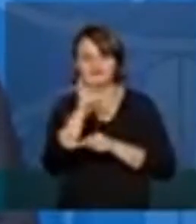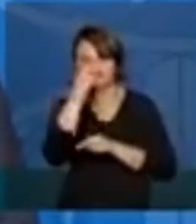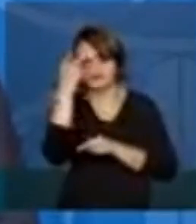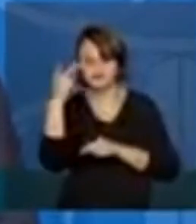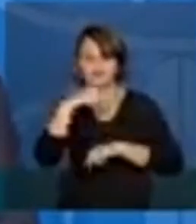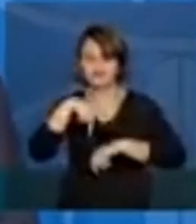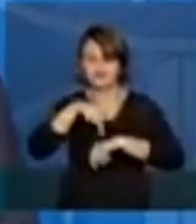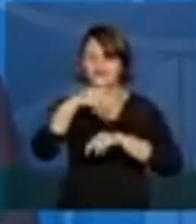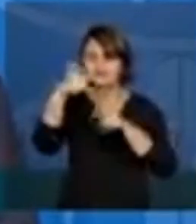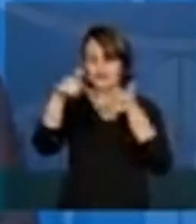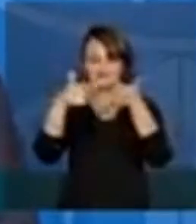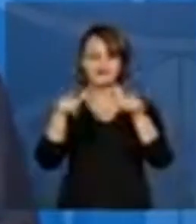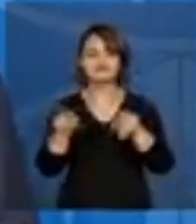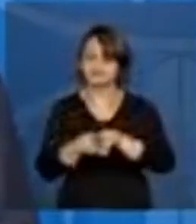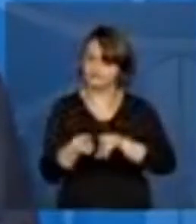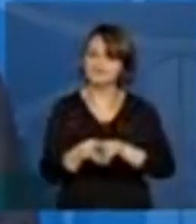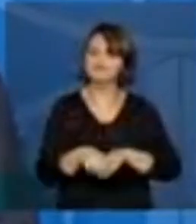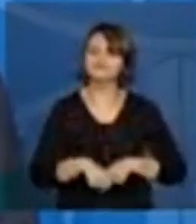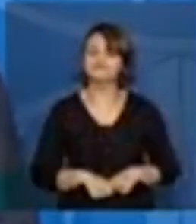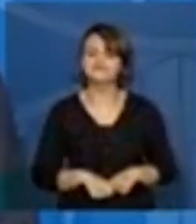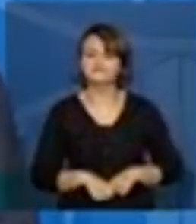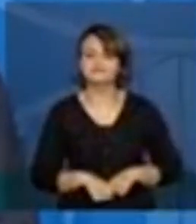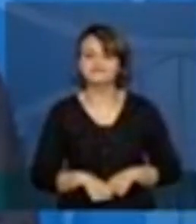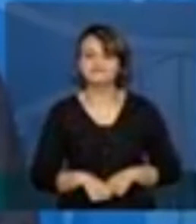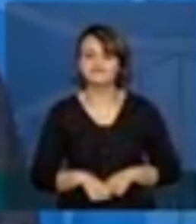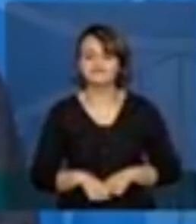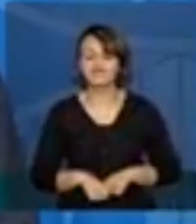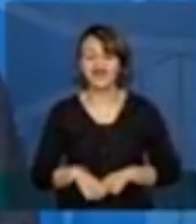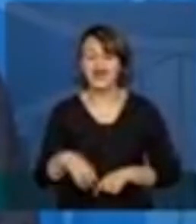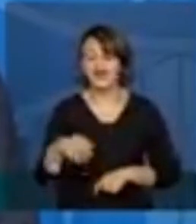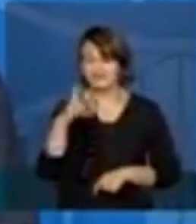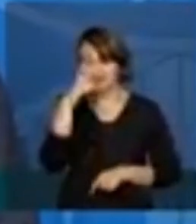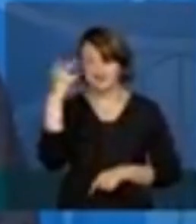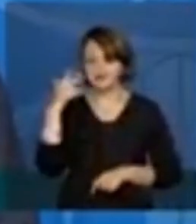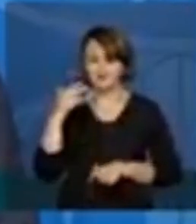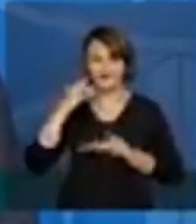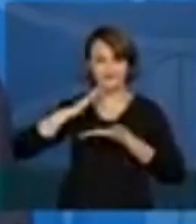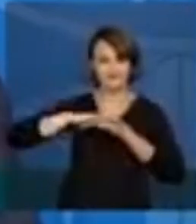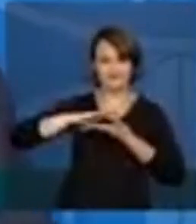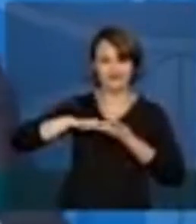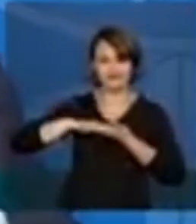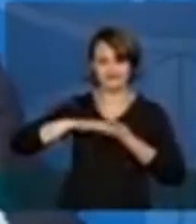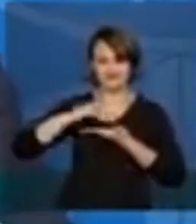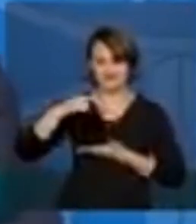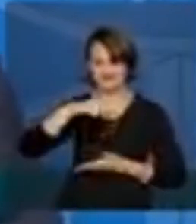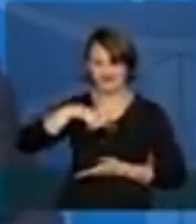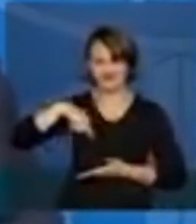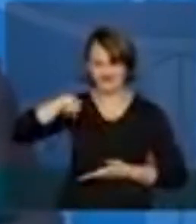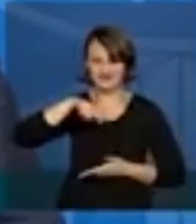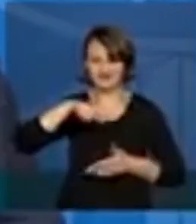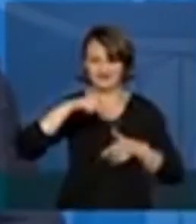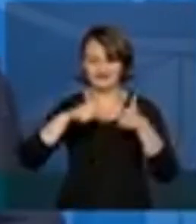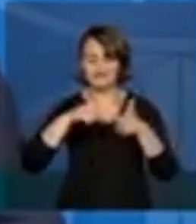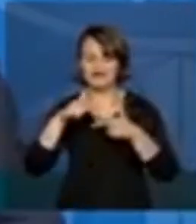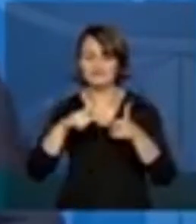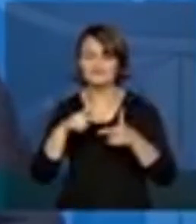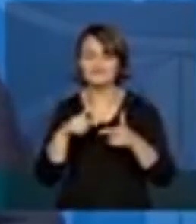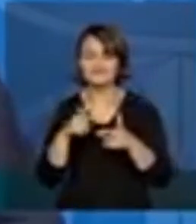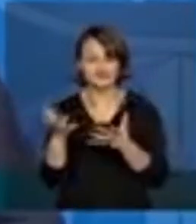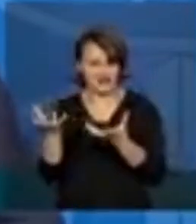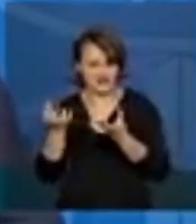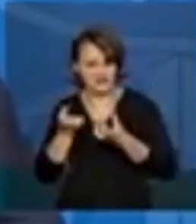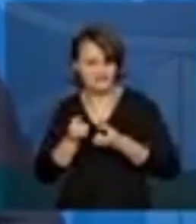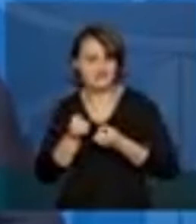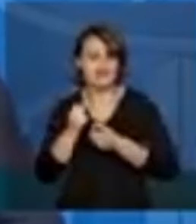Por fim, eu recebi um elogio aonde a Operação Acolhida, de